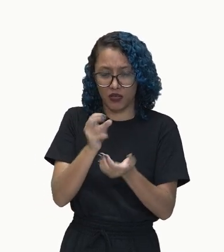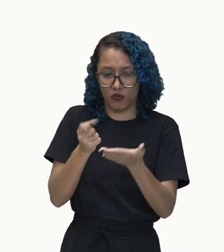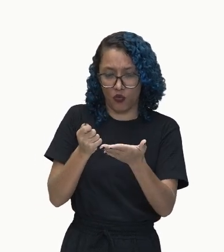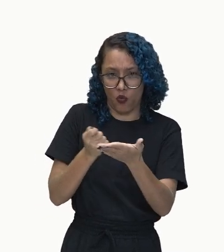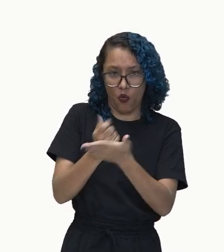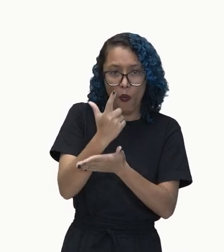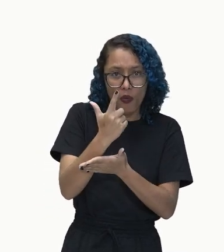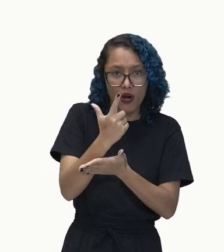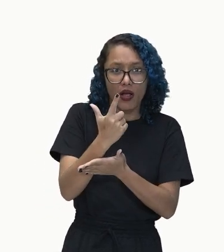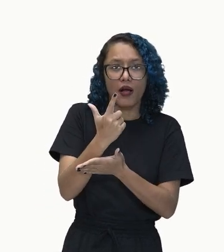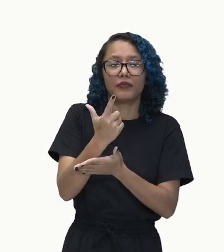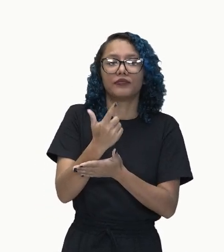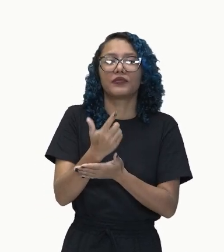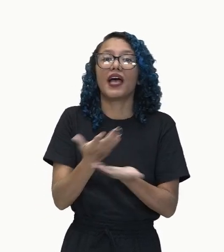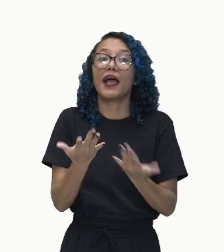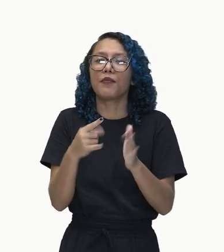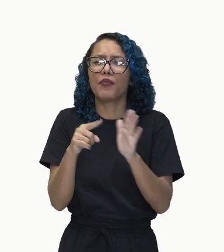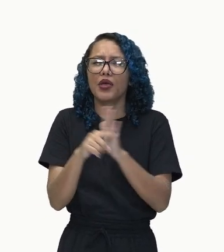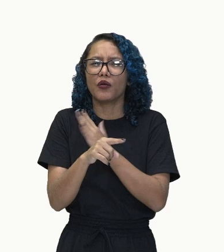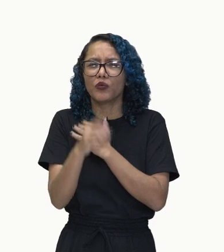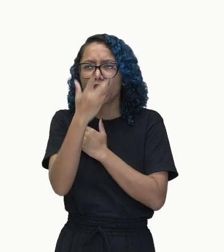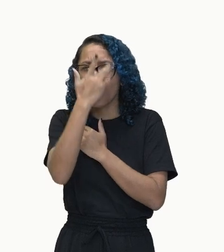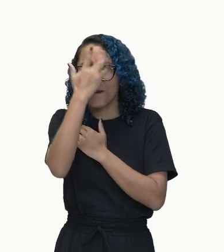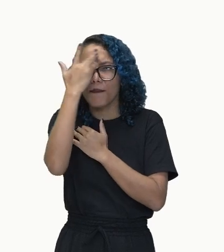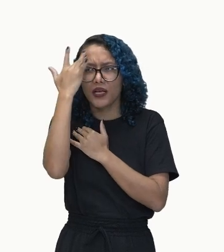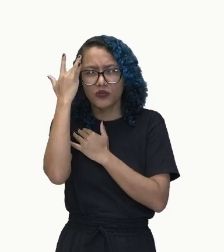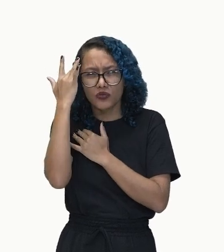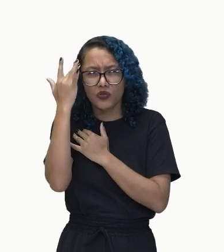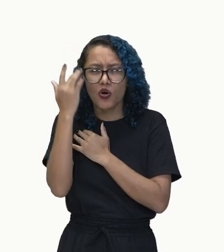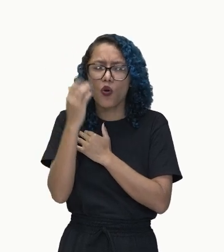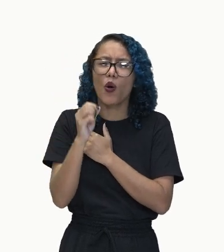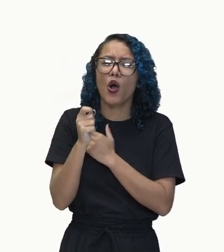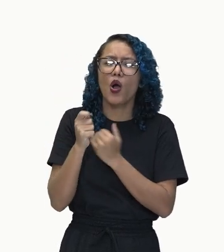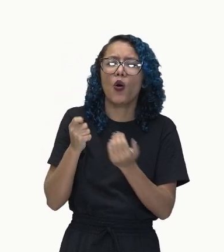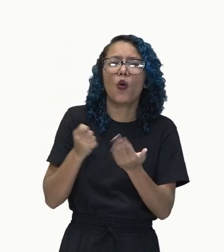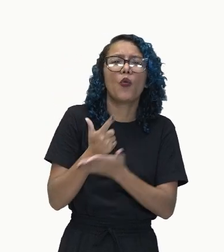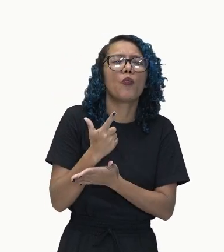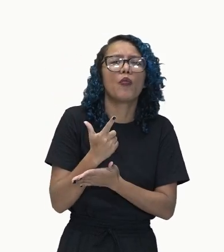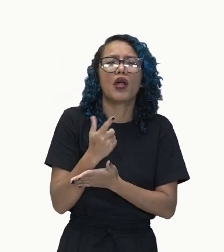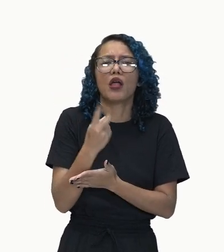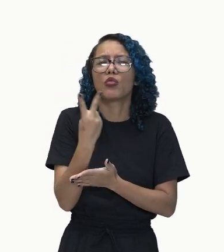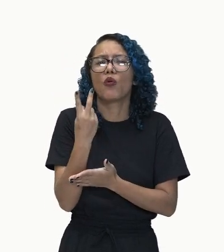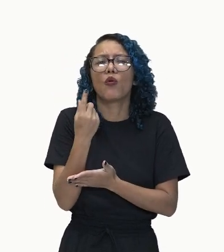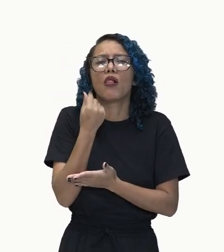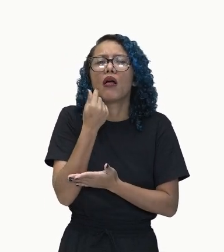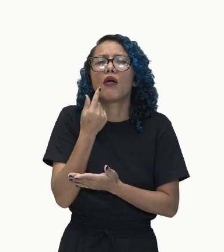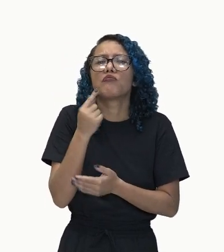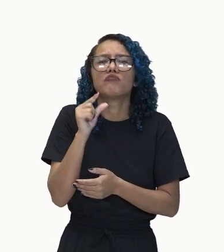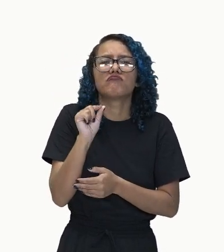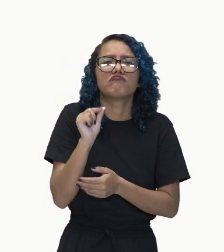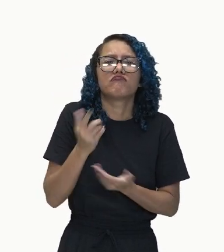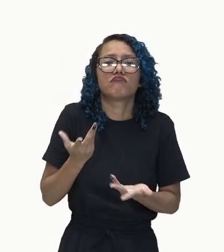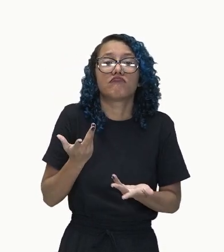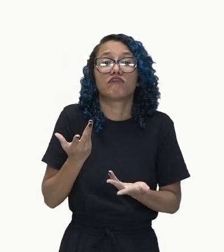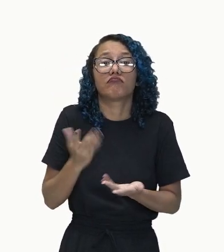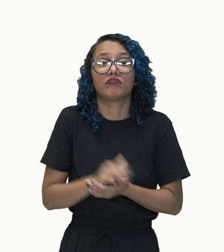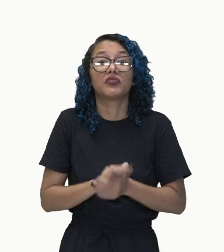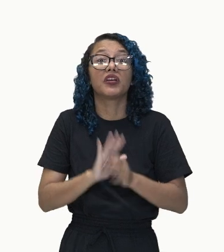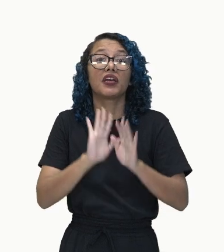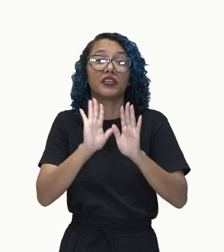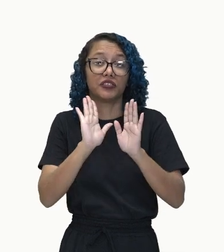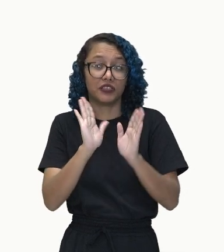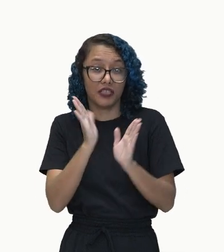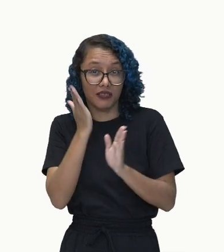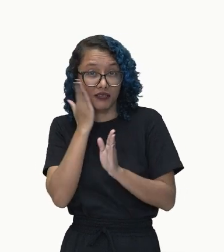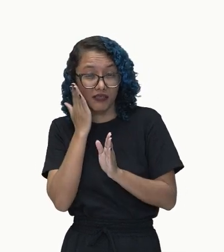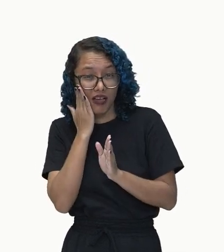comprou dois lápis? Aí ele já entrega. Quem é o sujeito? Meu amigo.